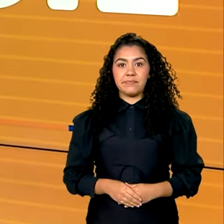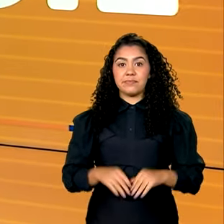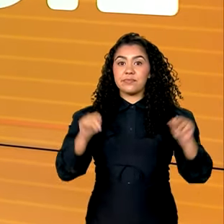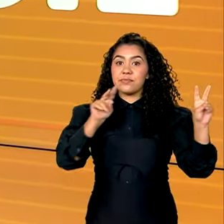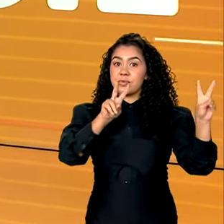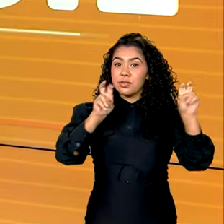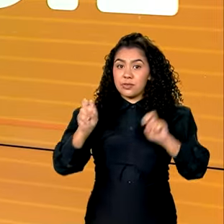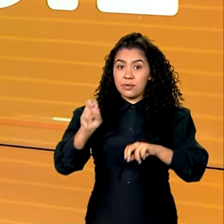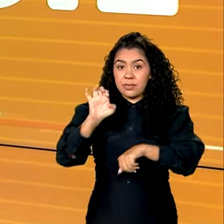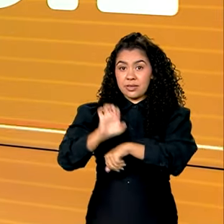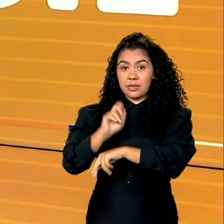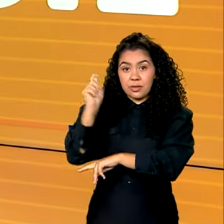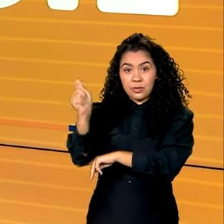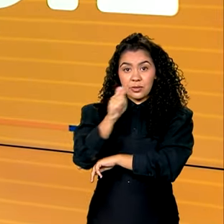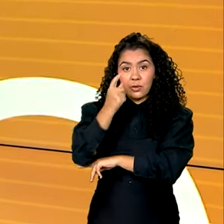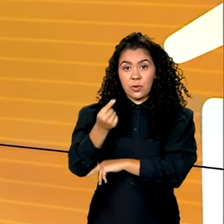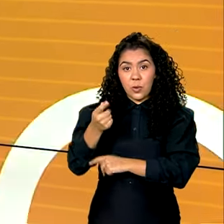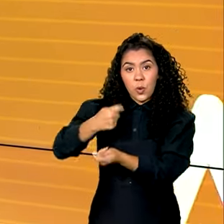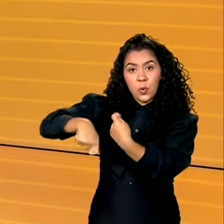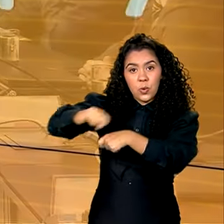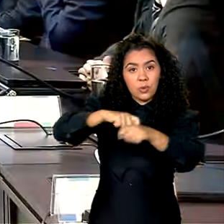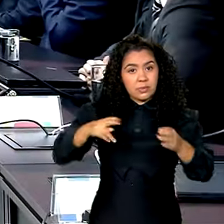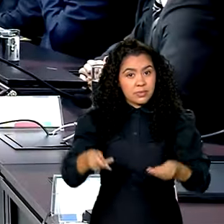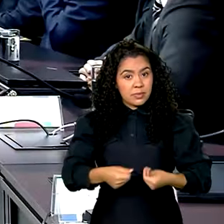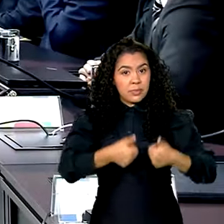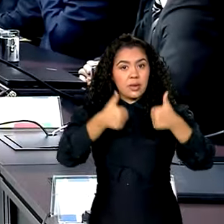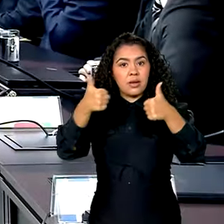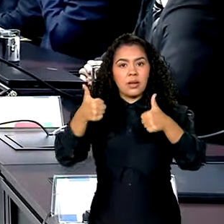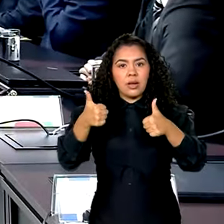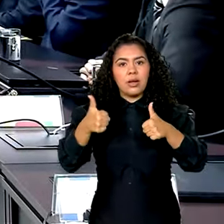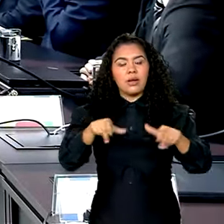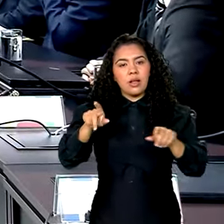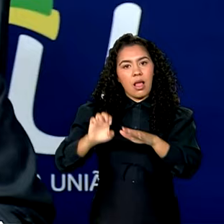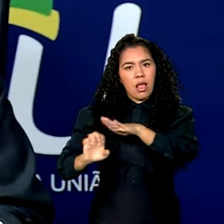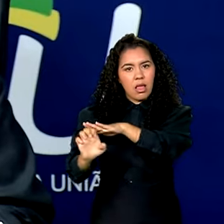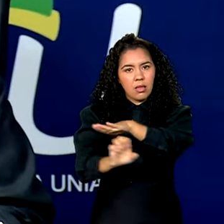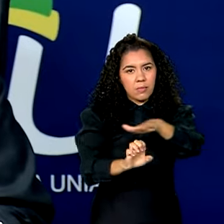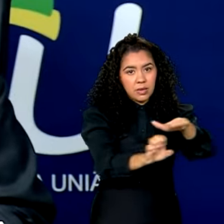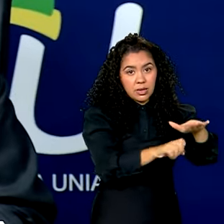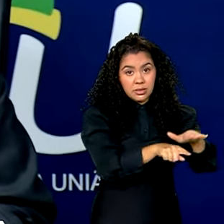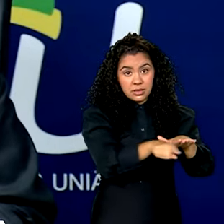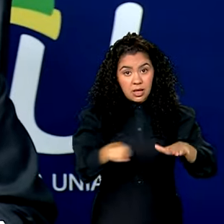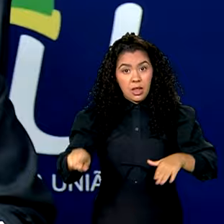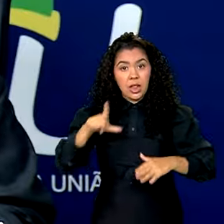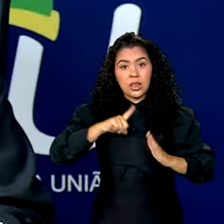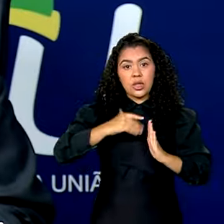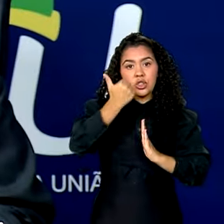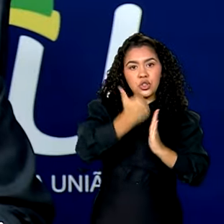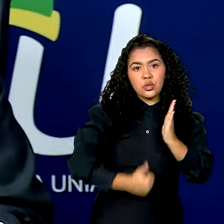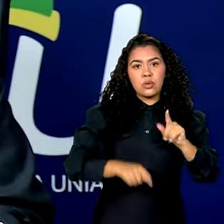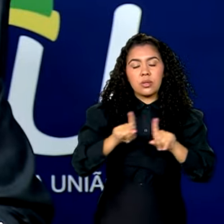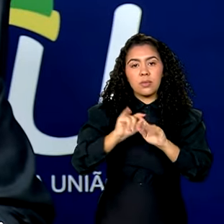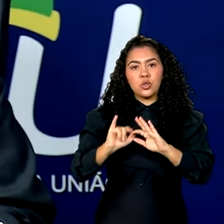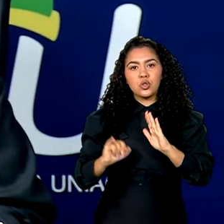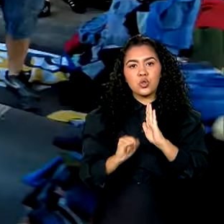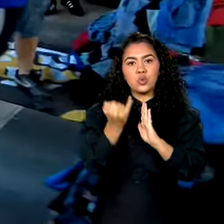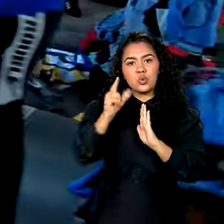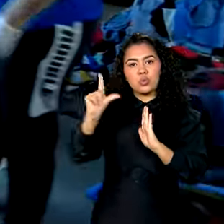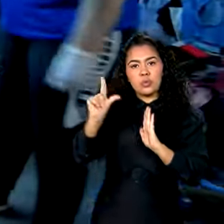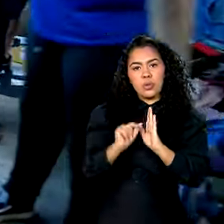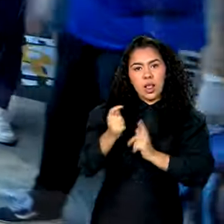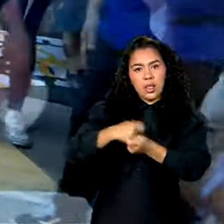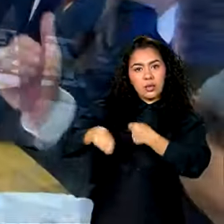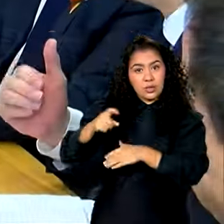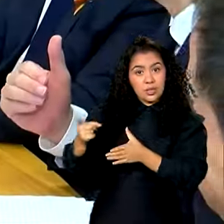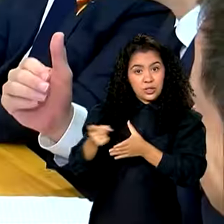Recuperação econômica do Rio Grande do Sul, contribuintes e empresas terão descontos e redução de juros para negociar